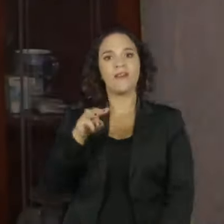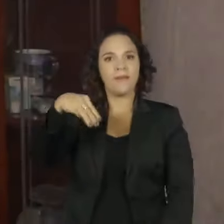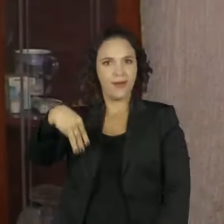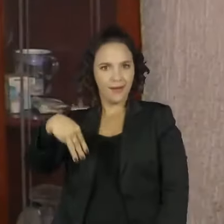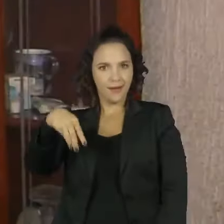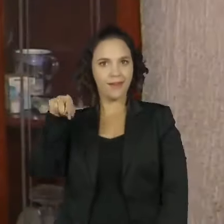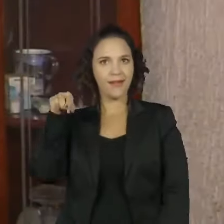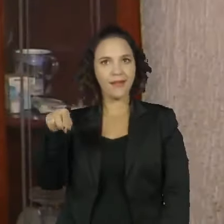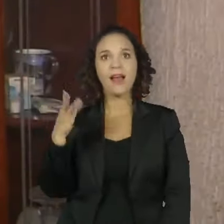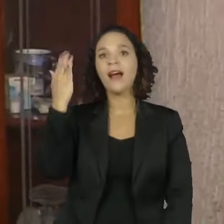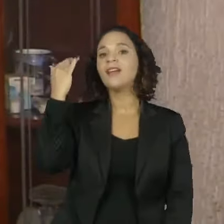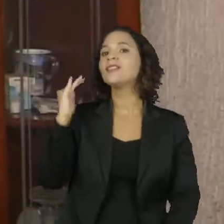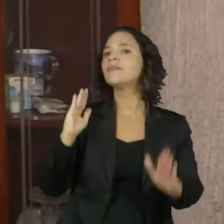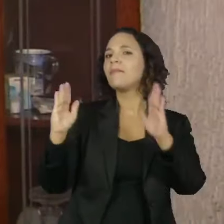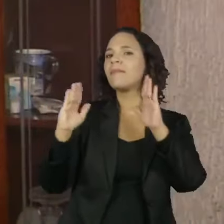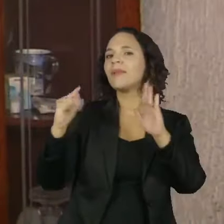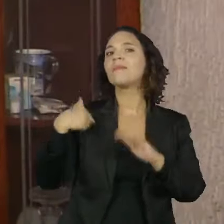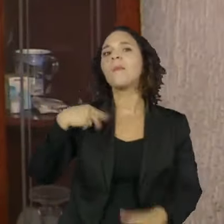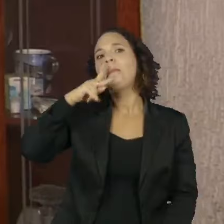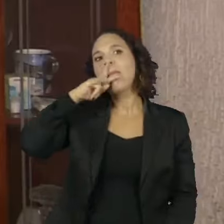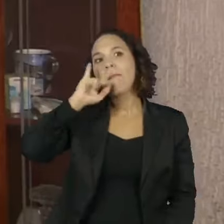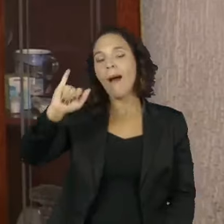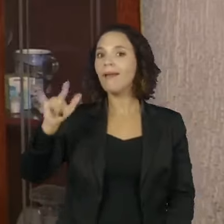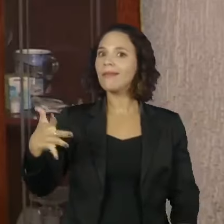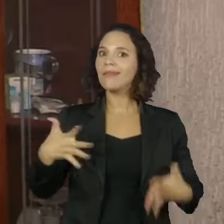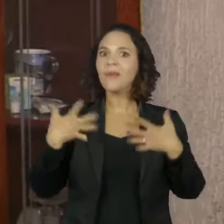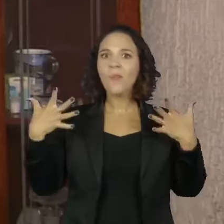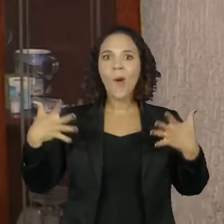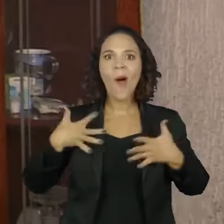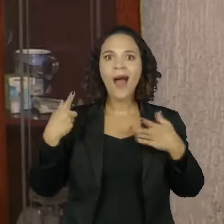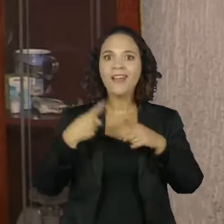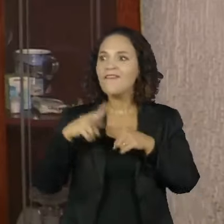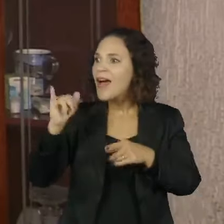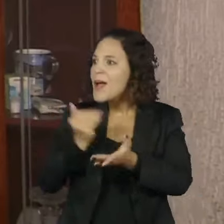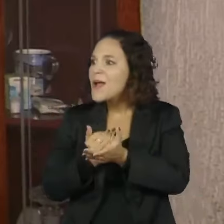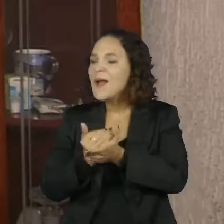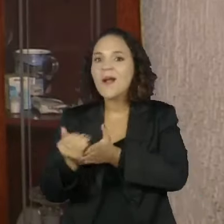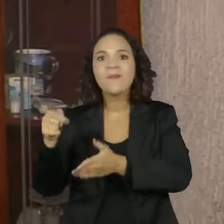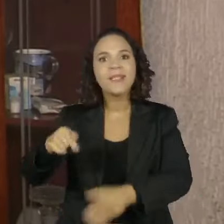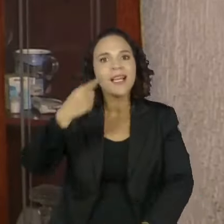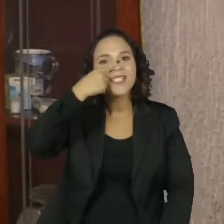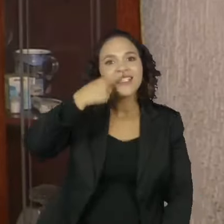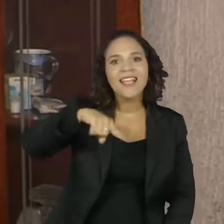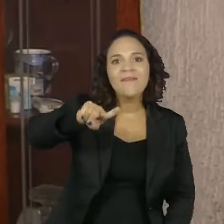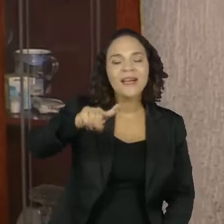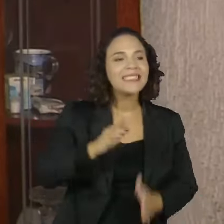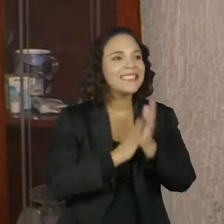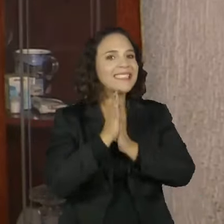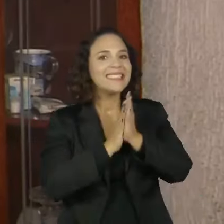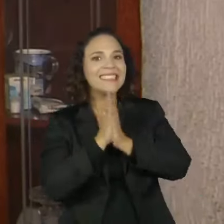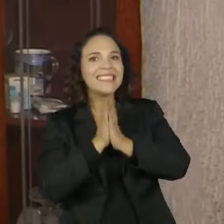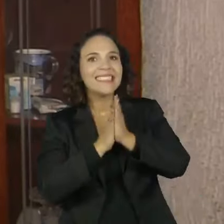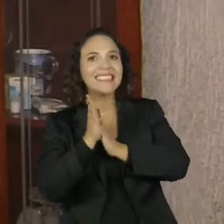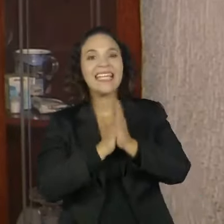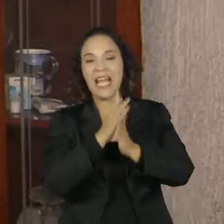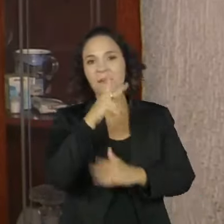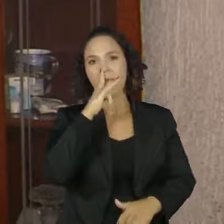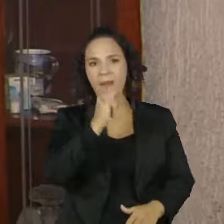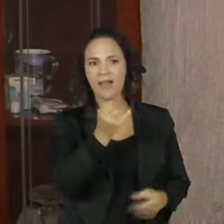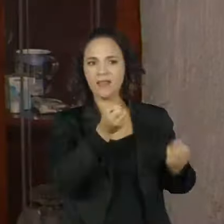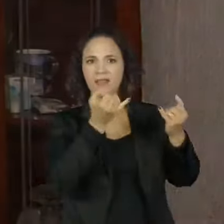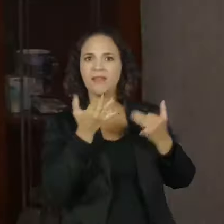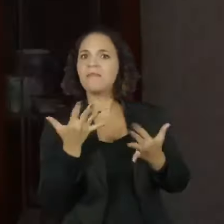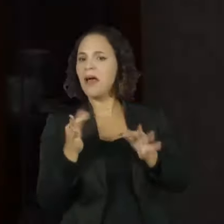E na época, meu pai ficou muito entusiasmado que o metrô vinha para cá, para o Jabaquara, e ainda comentou com a gente. Mas